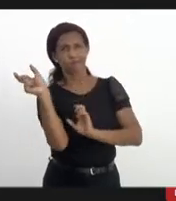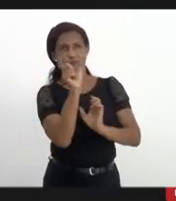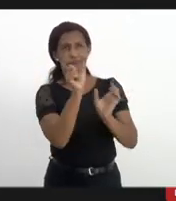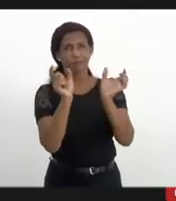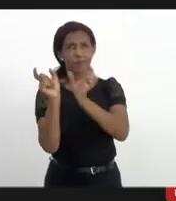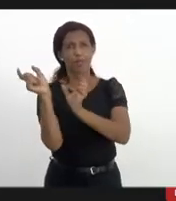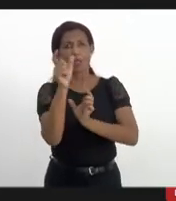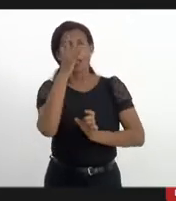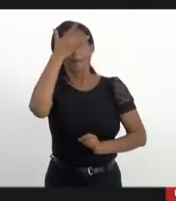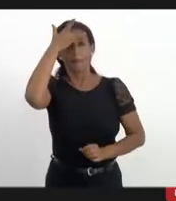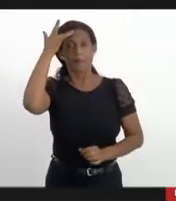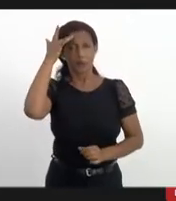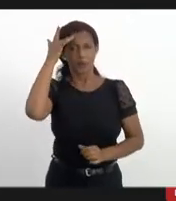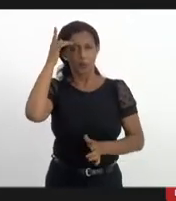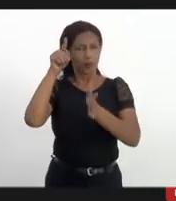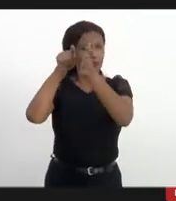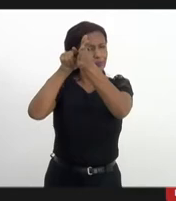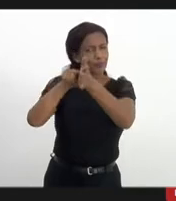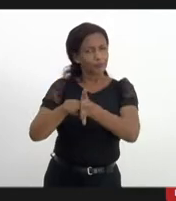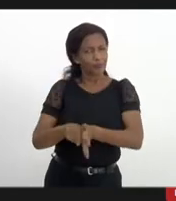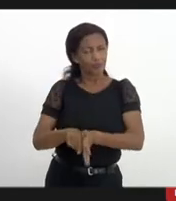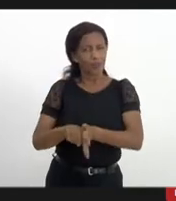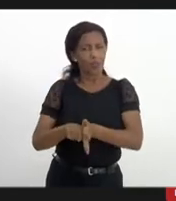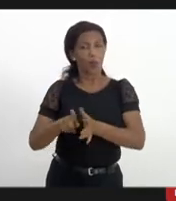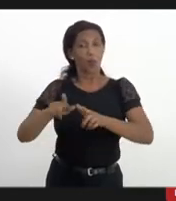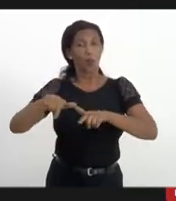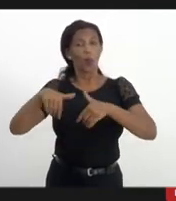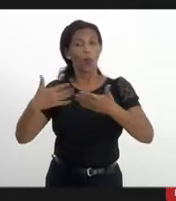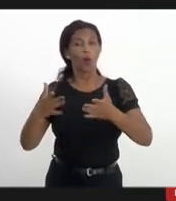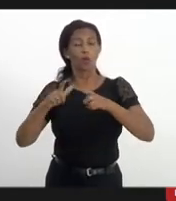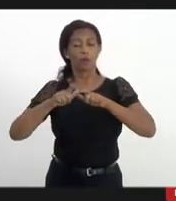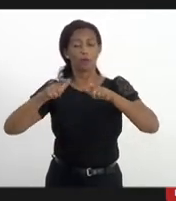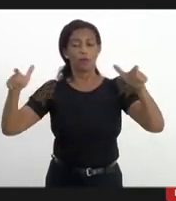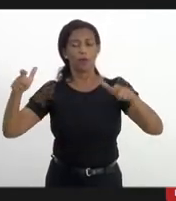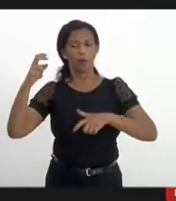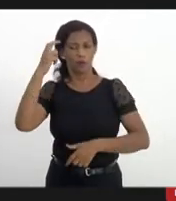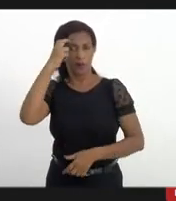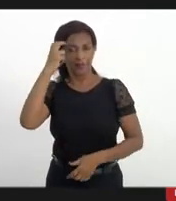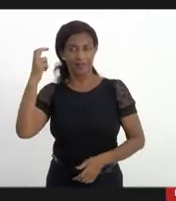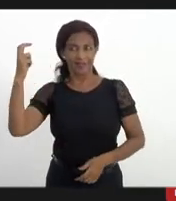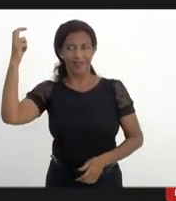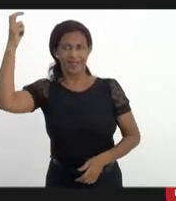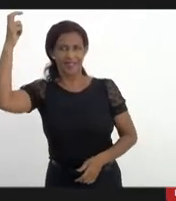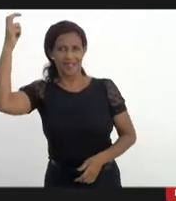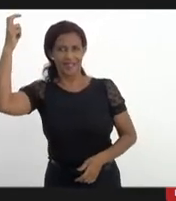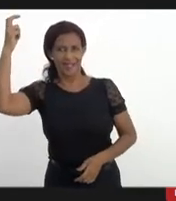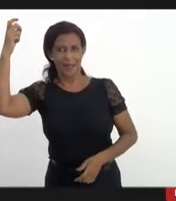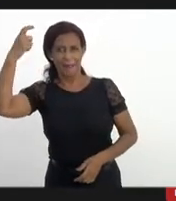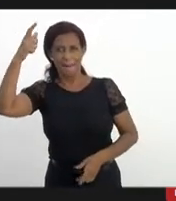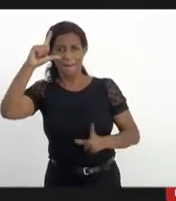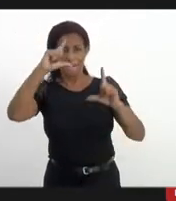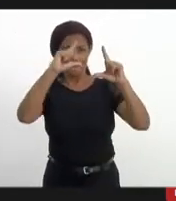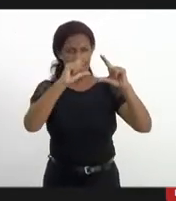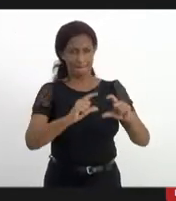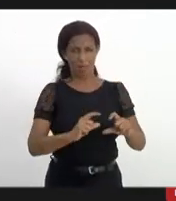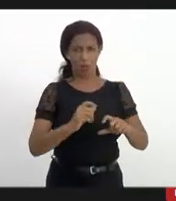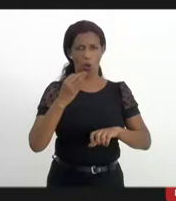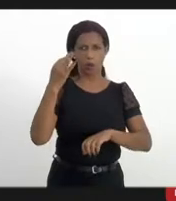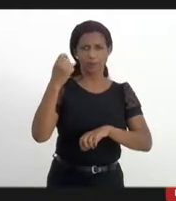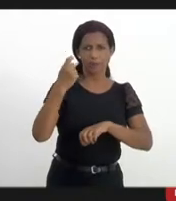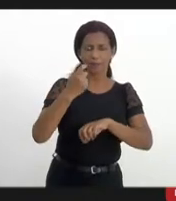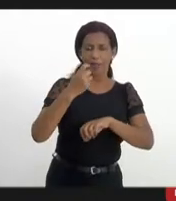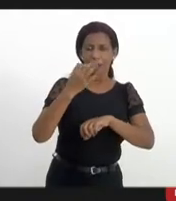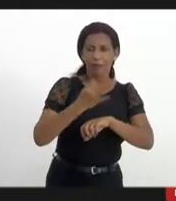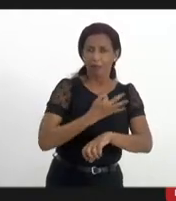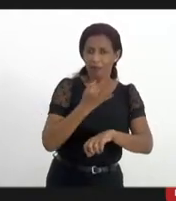especialistas, de que quanto maior for a inteligência, menor será a resistência. Essa lógica